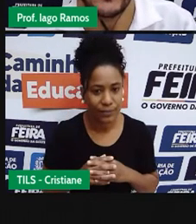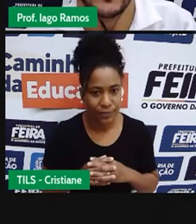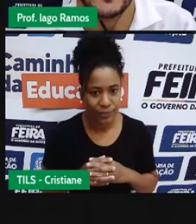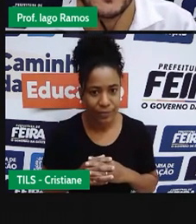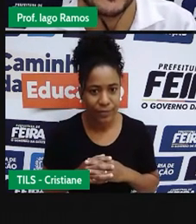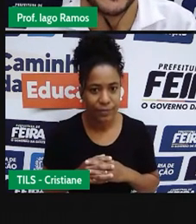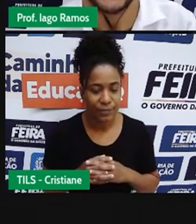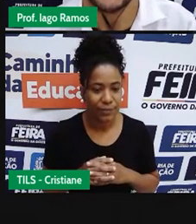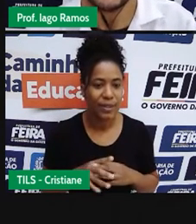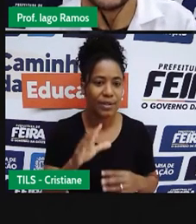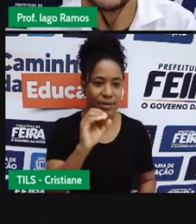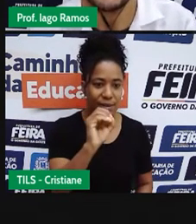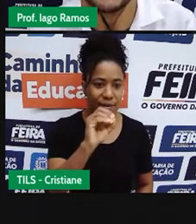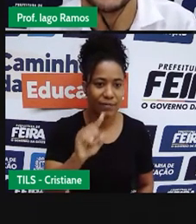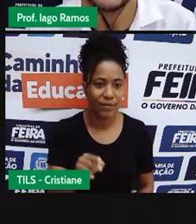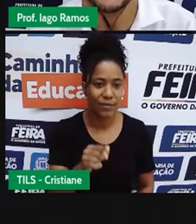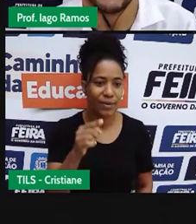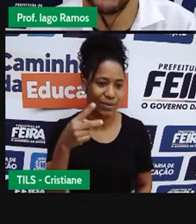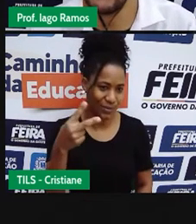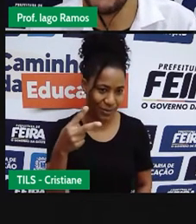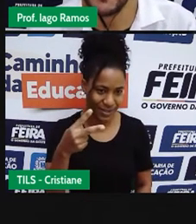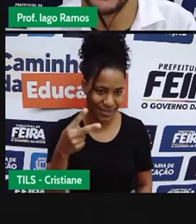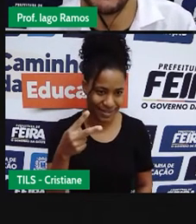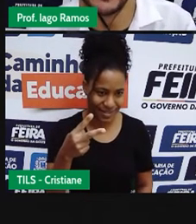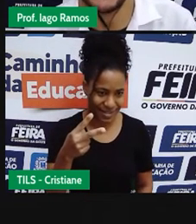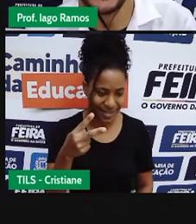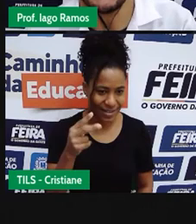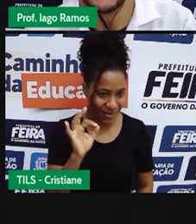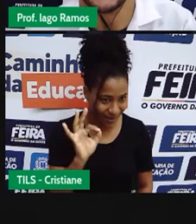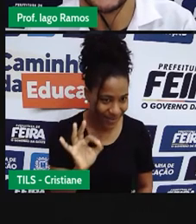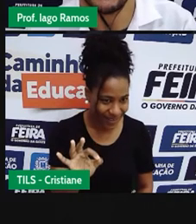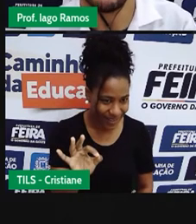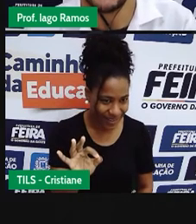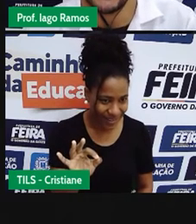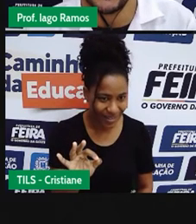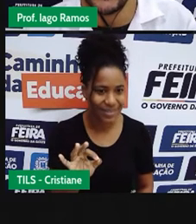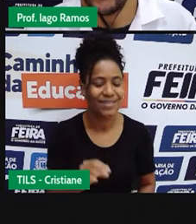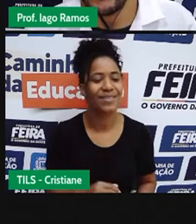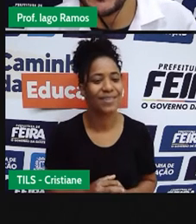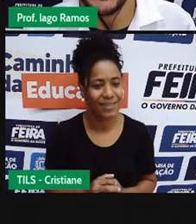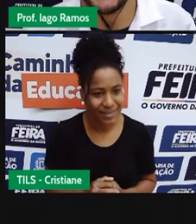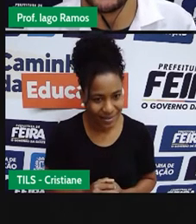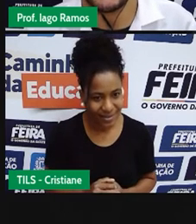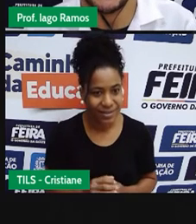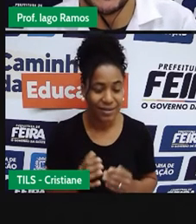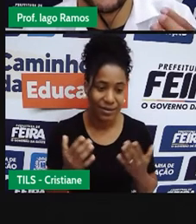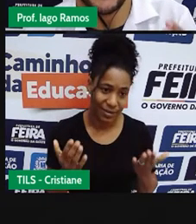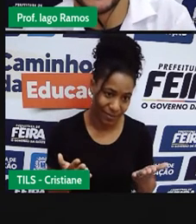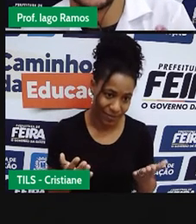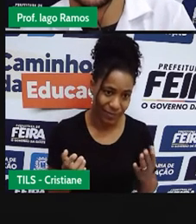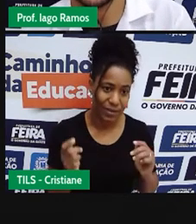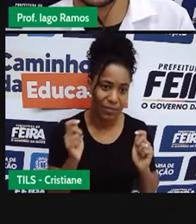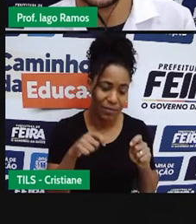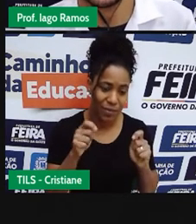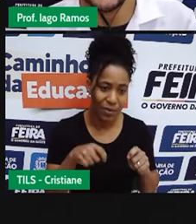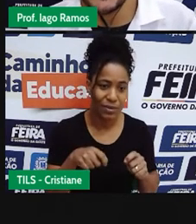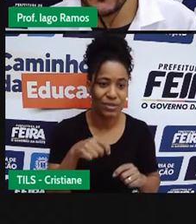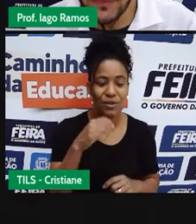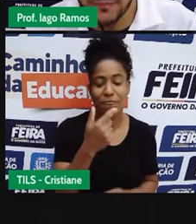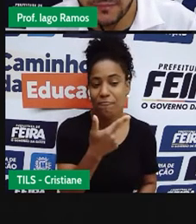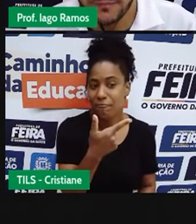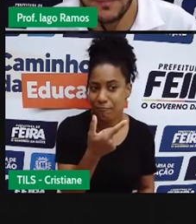,2. Tá bom? Bacana? Então, ou a gente usa a fração 20